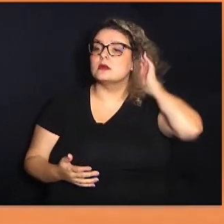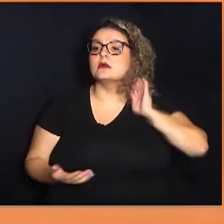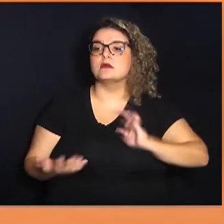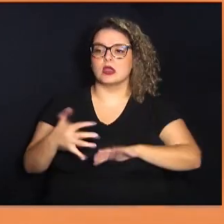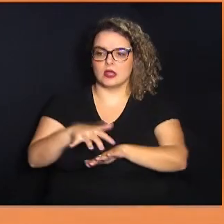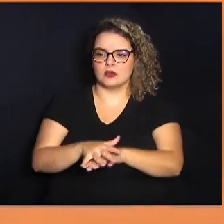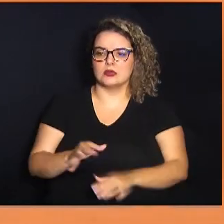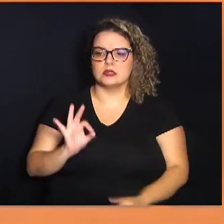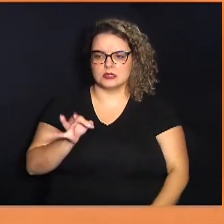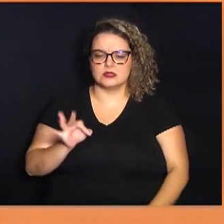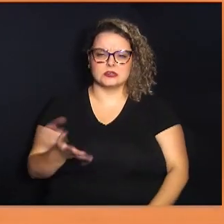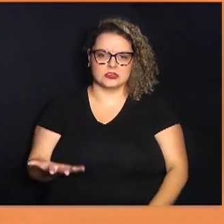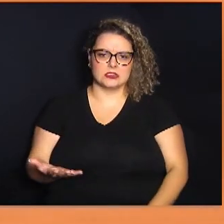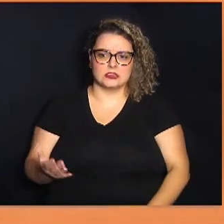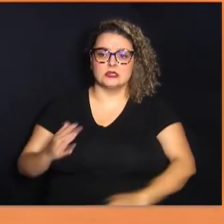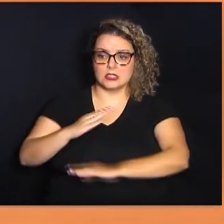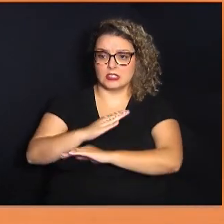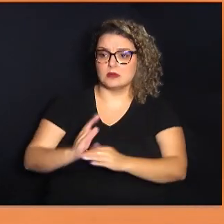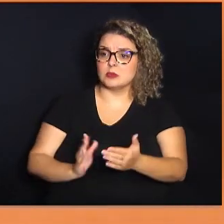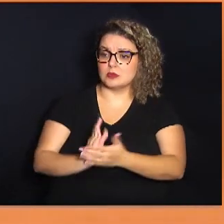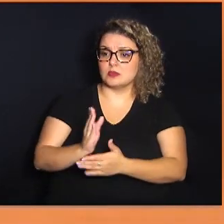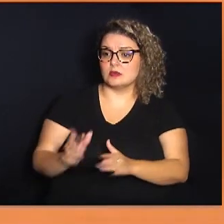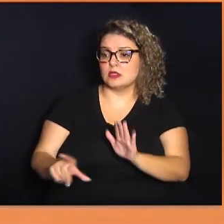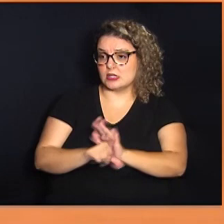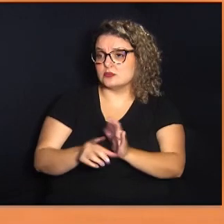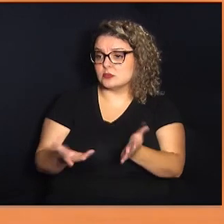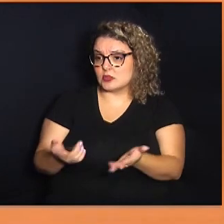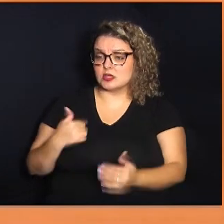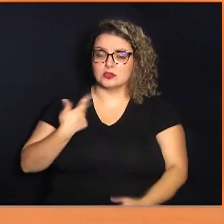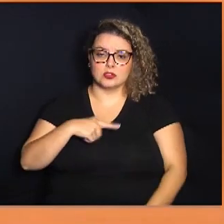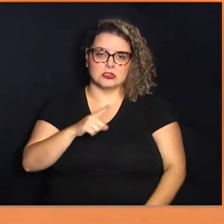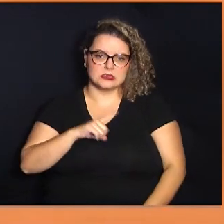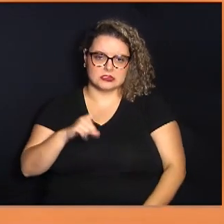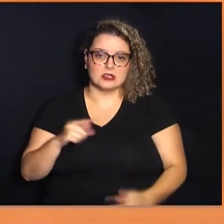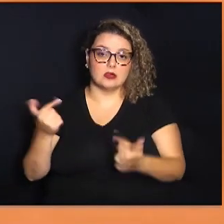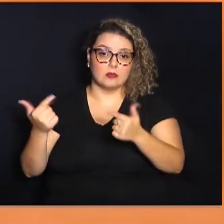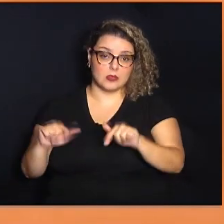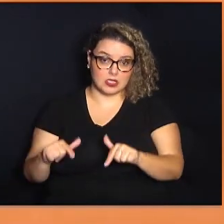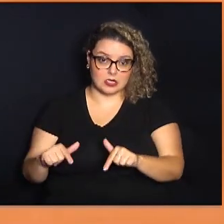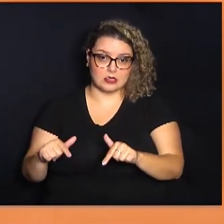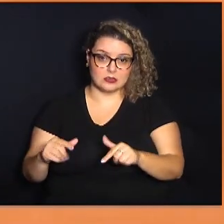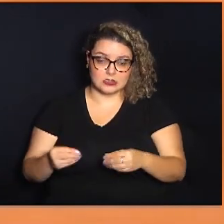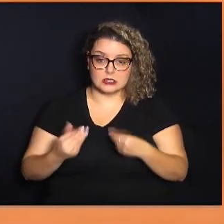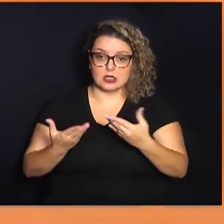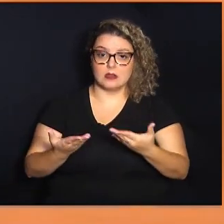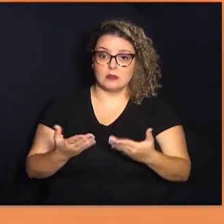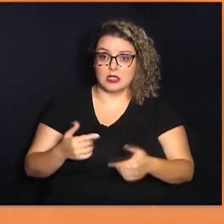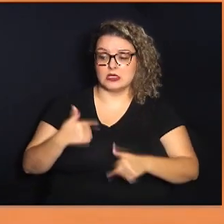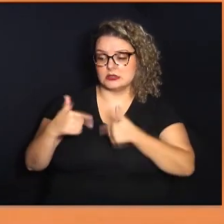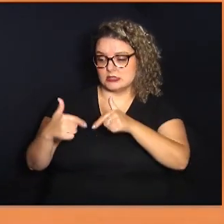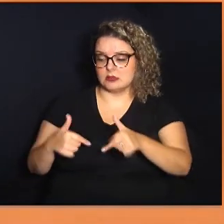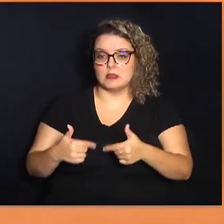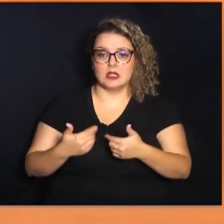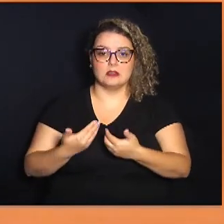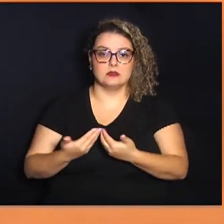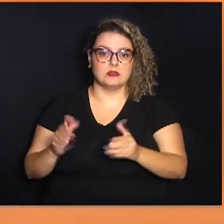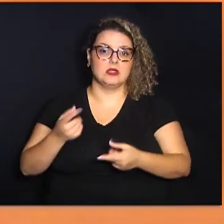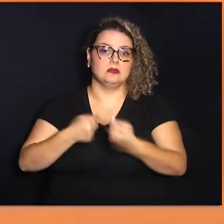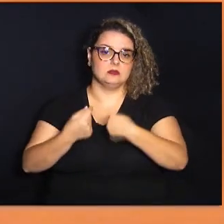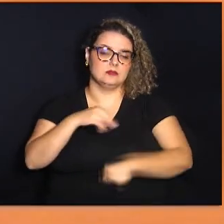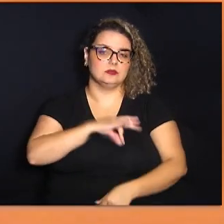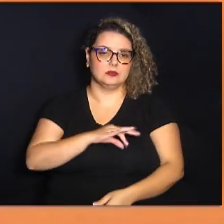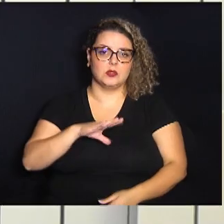certeza que na Câmara Municipal será aprovada essa lei e aí nós teremos aí um espaço onde trará mais emprego, mais renda para o município.